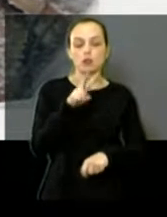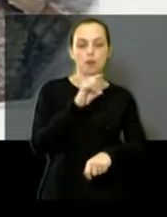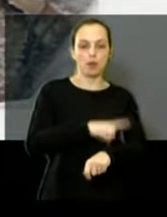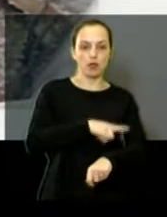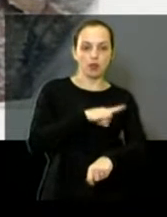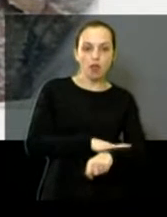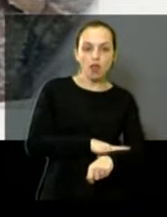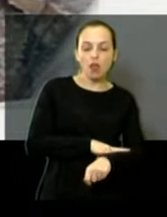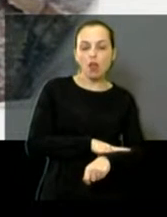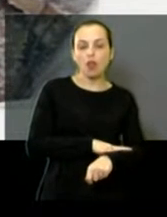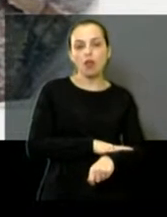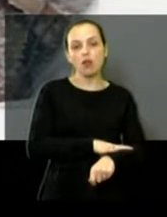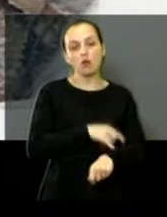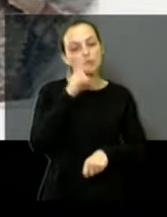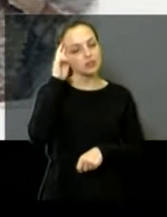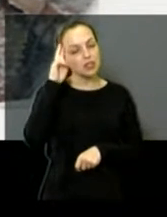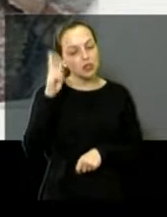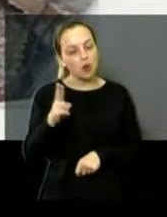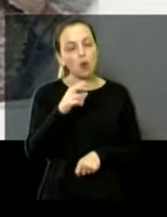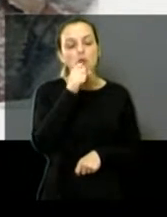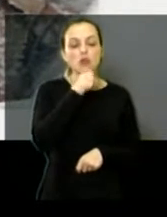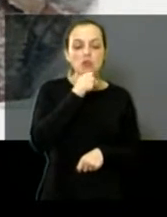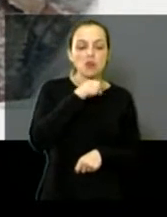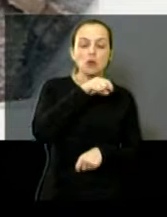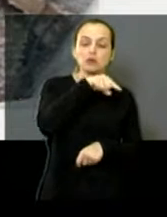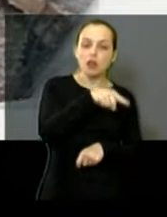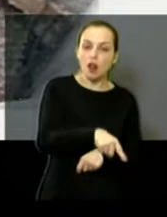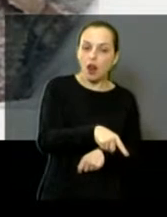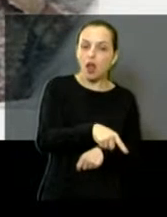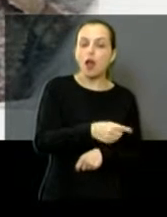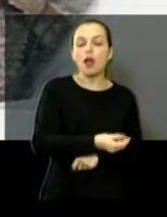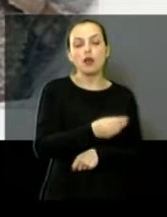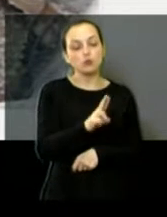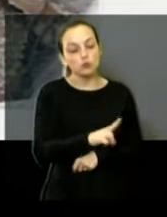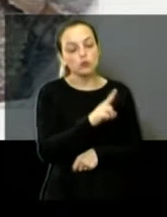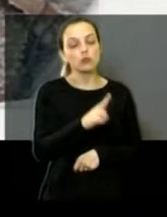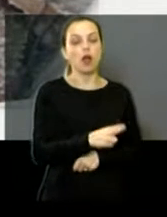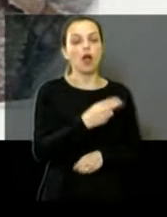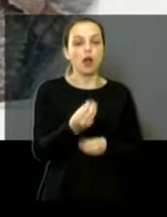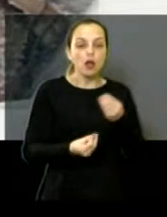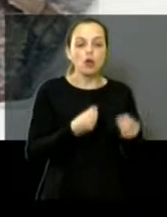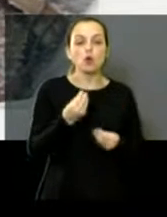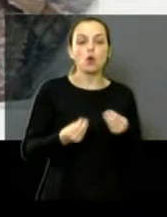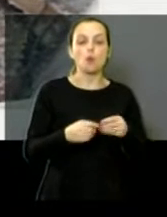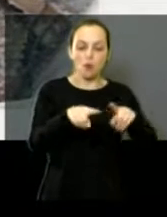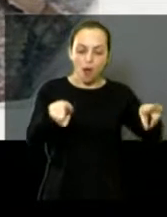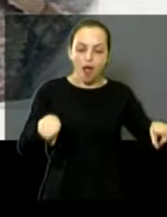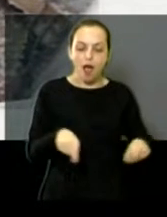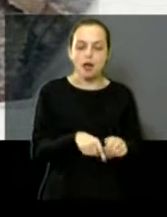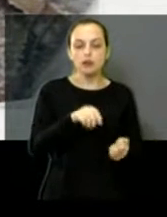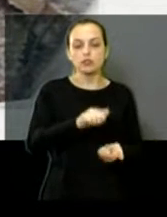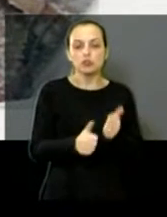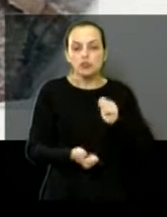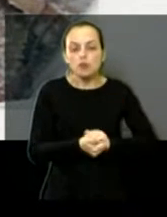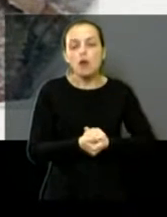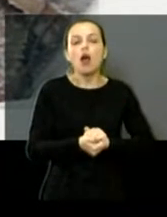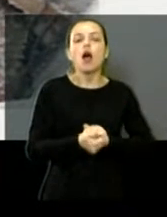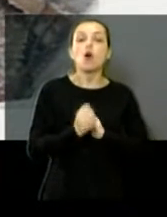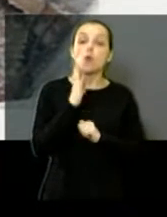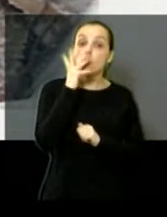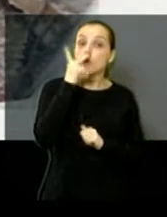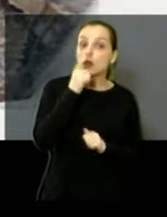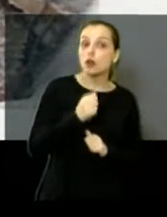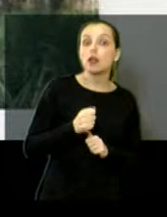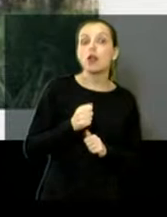é a senhora idosa que vai lá, do lado do banheiro, do lado do campo. O campo de futebol, muito lindo. O